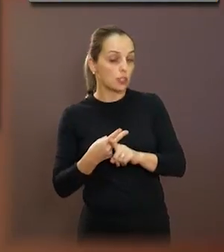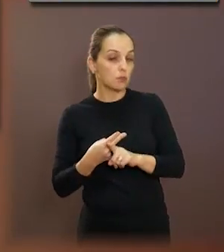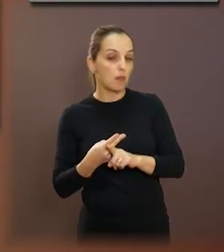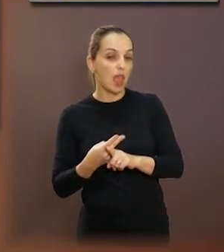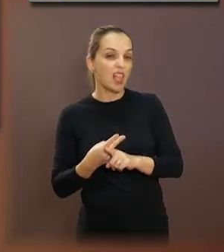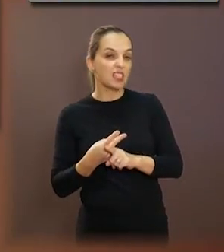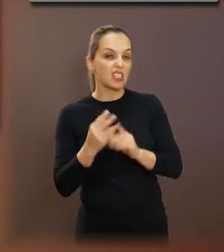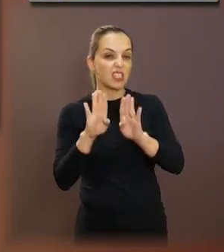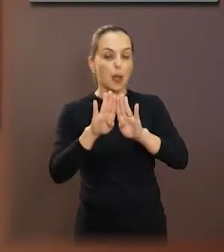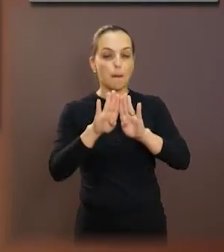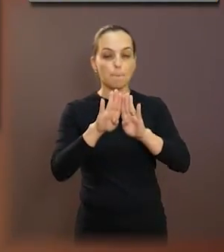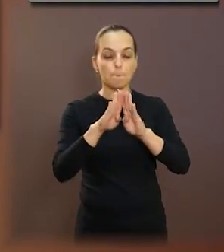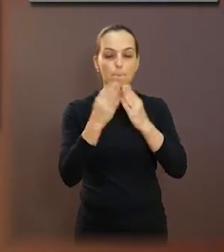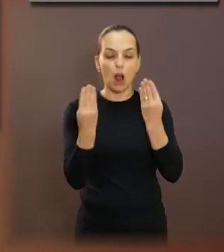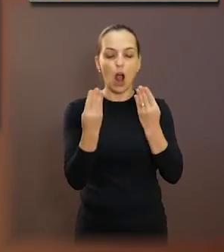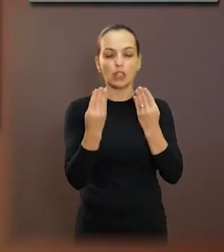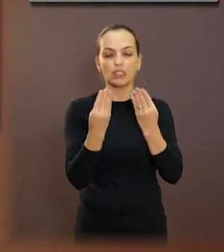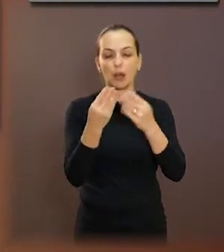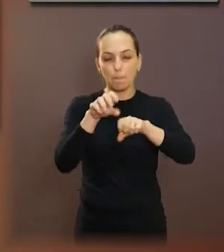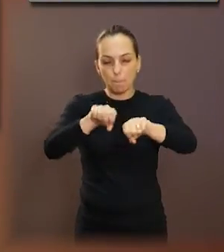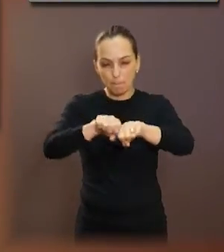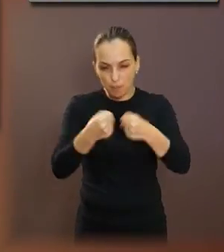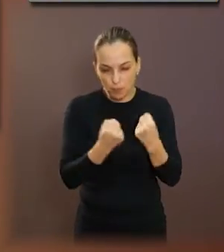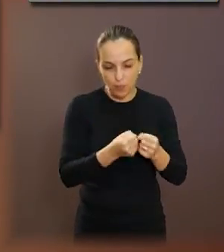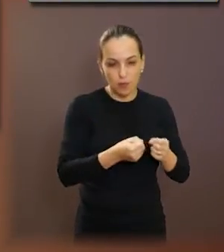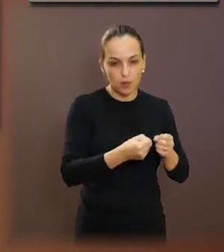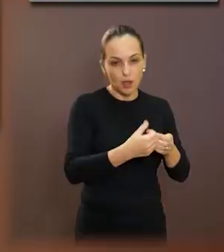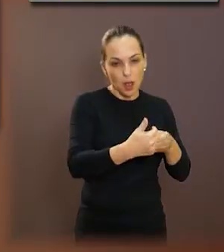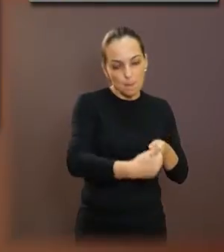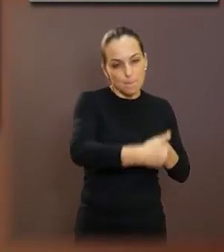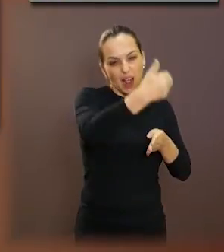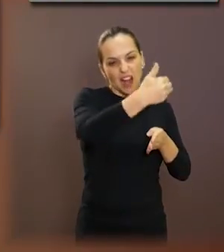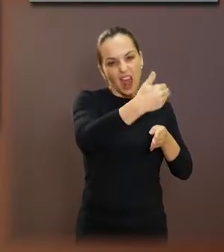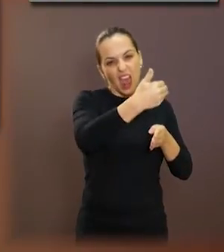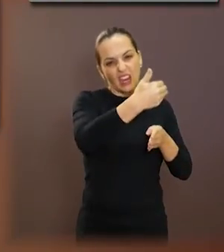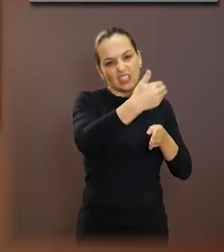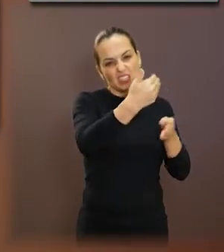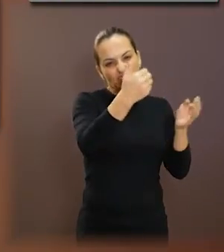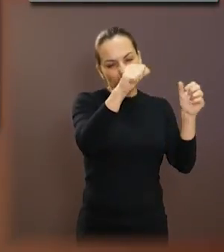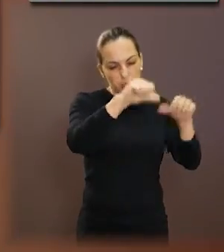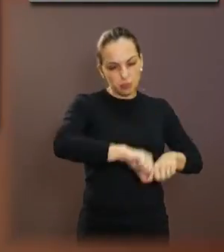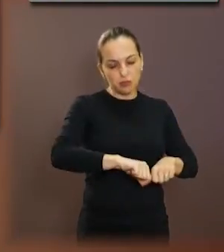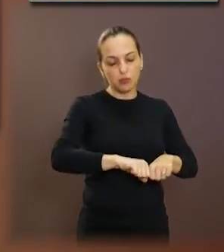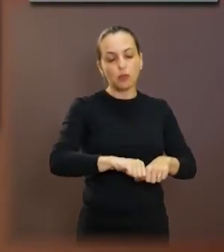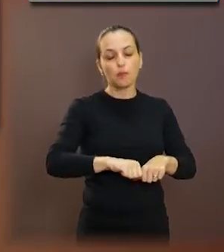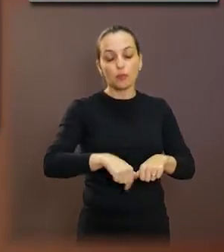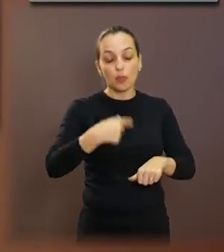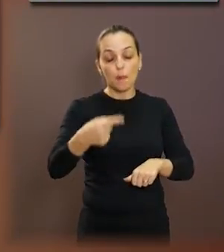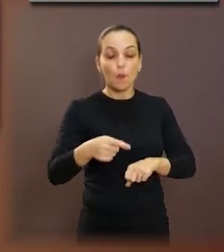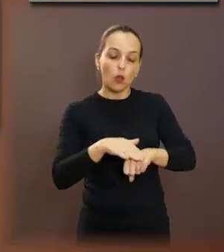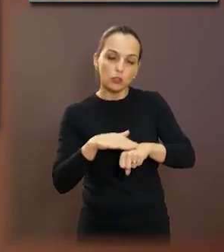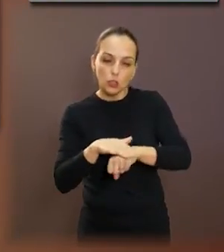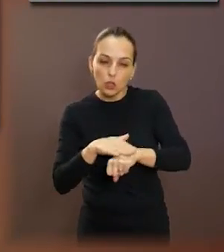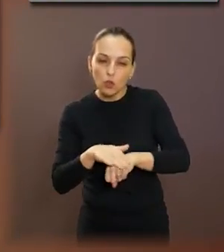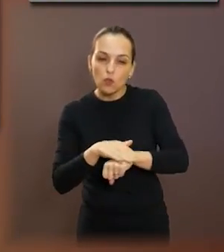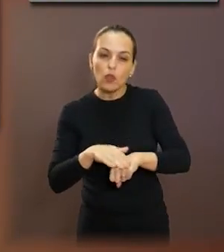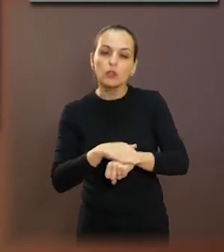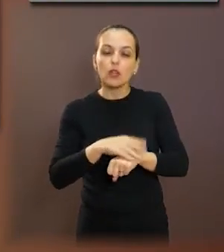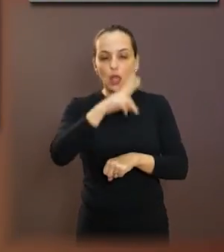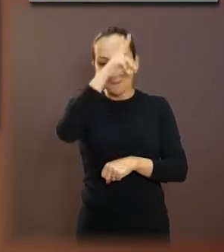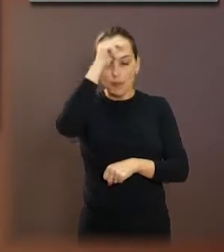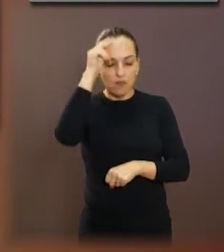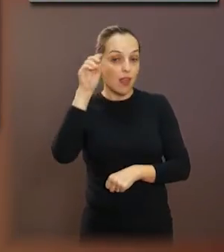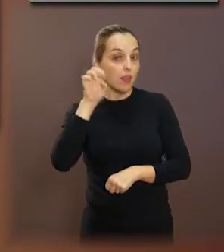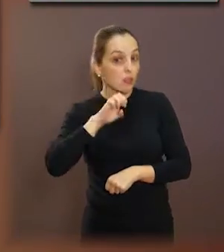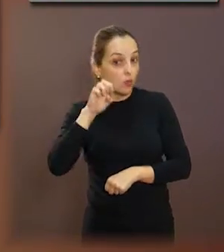identificadas as paredes. E aí eu conversei com o prefeito Edinho Silva, conversei com o Nilson Carneiro sobre colocar uns fascineiros